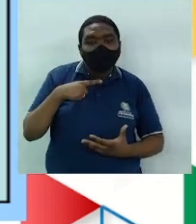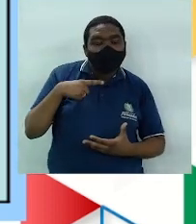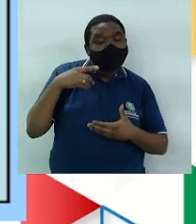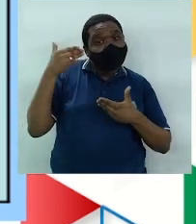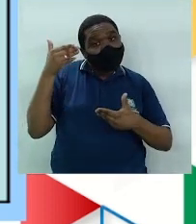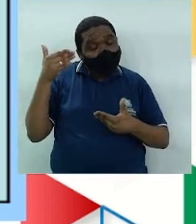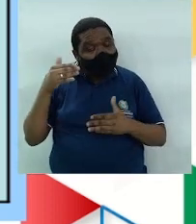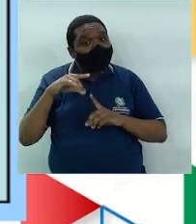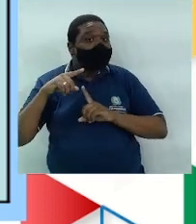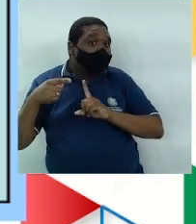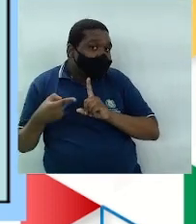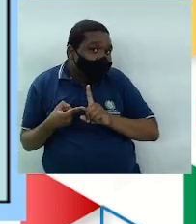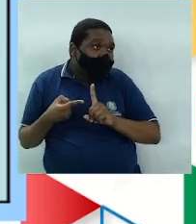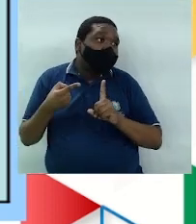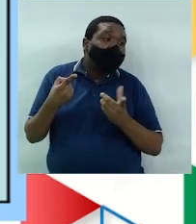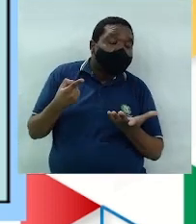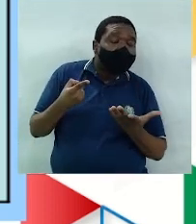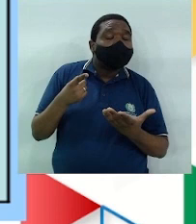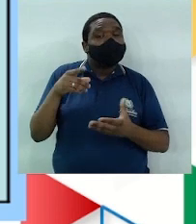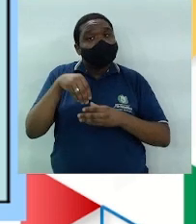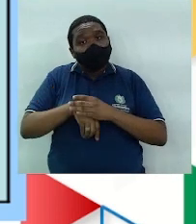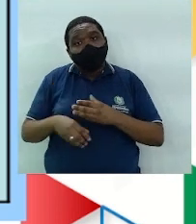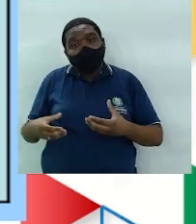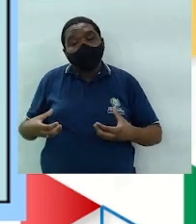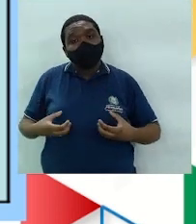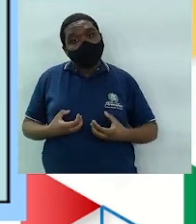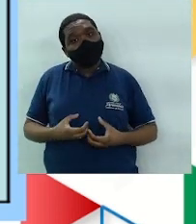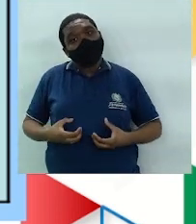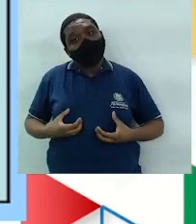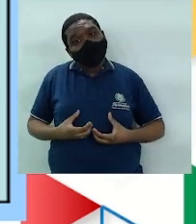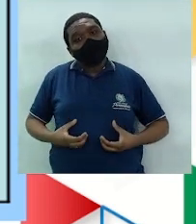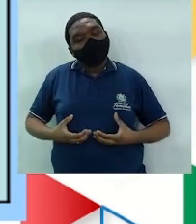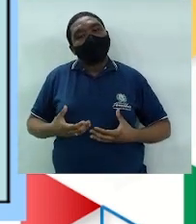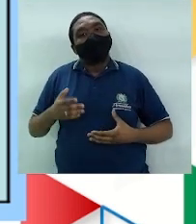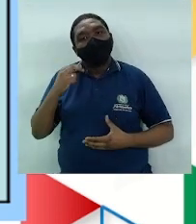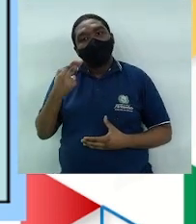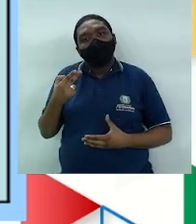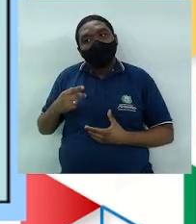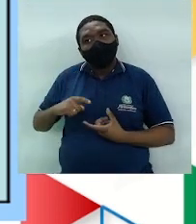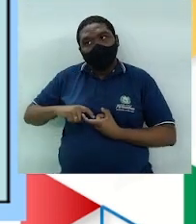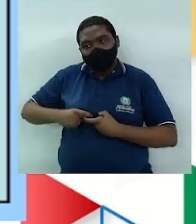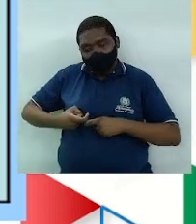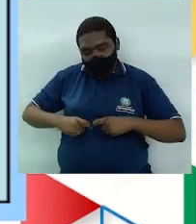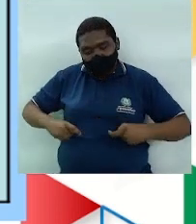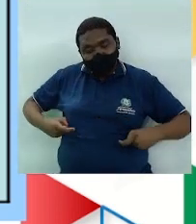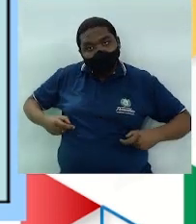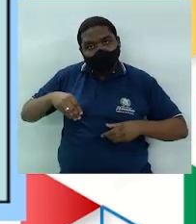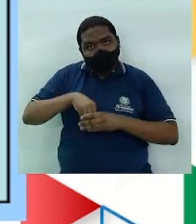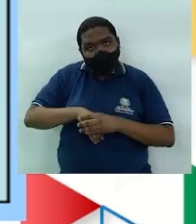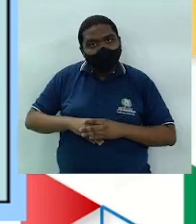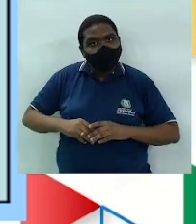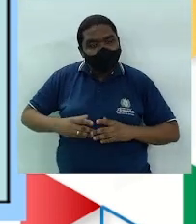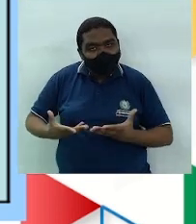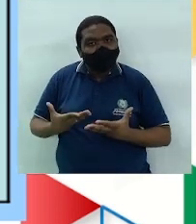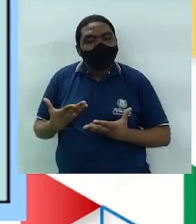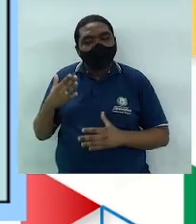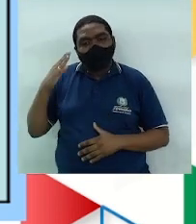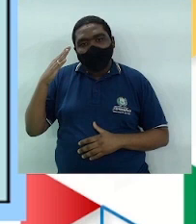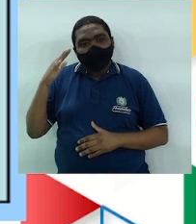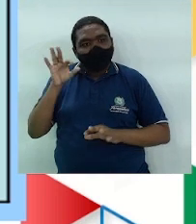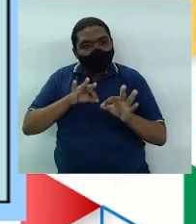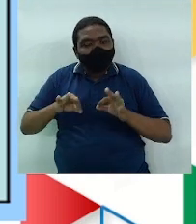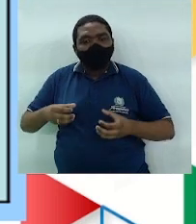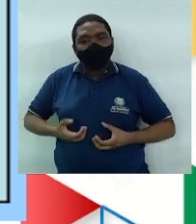gravidez, cancro no útero ou das trompas, malformação no útero,